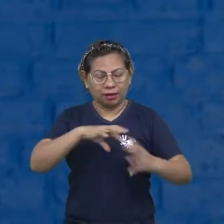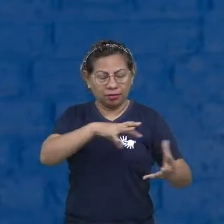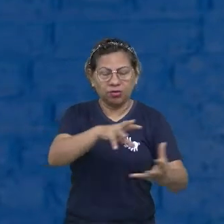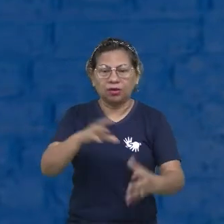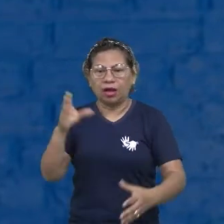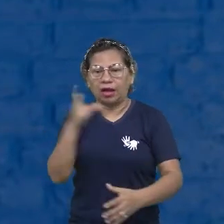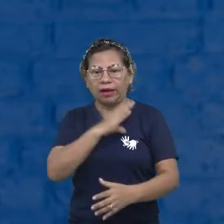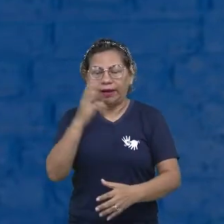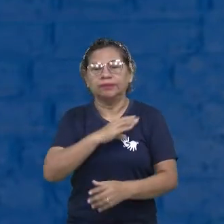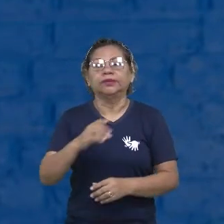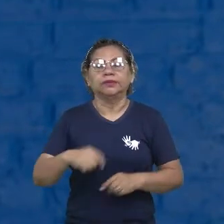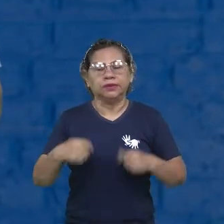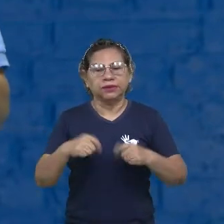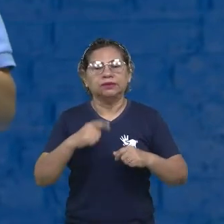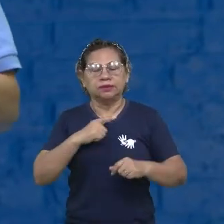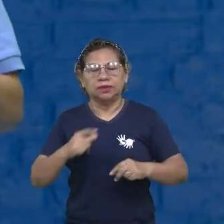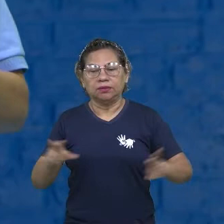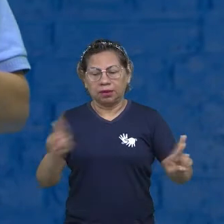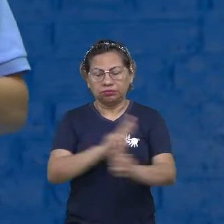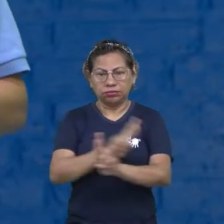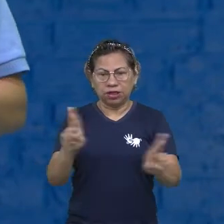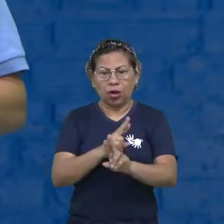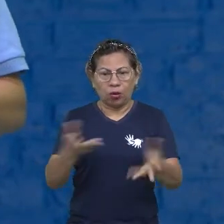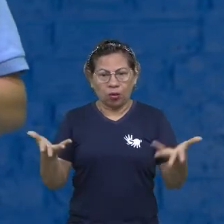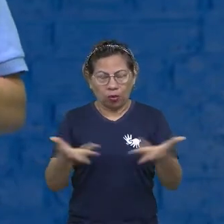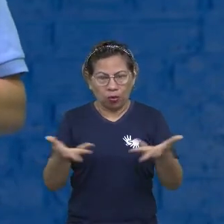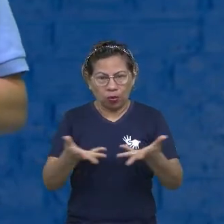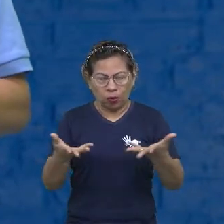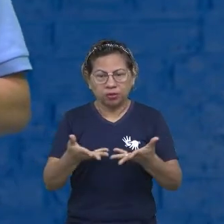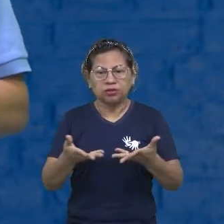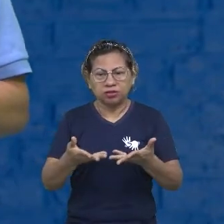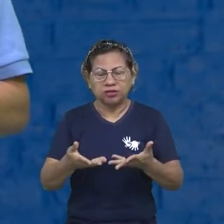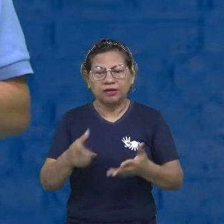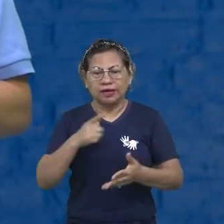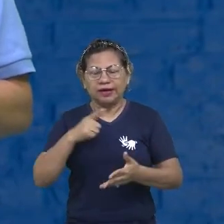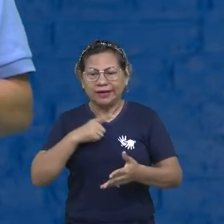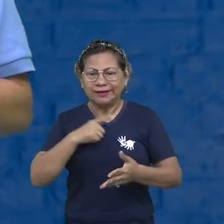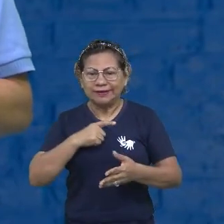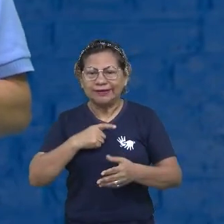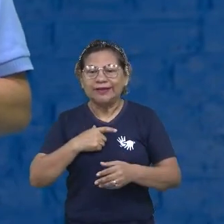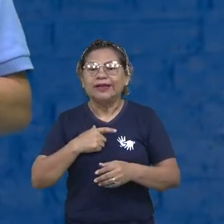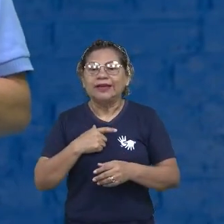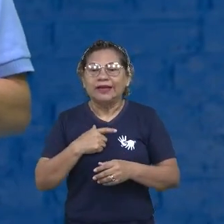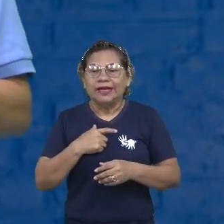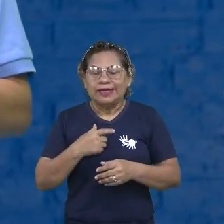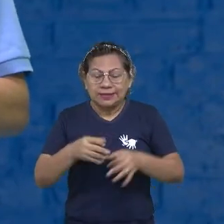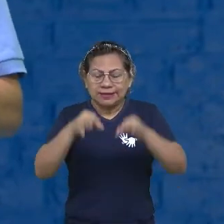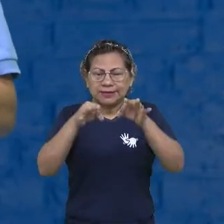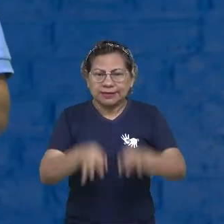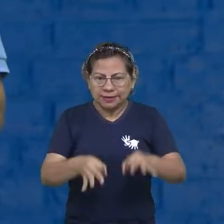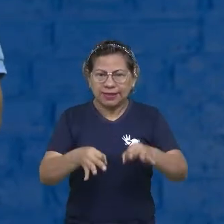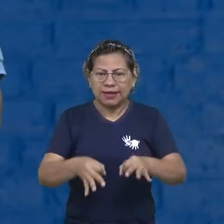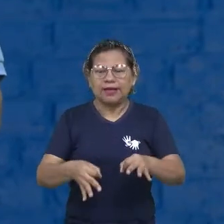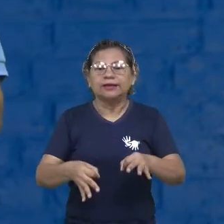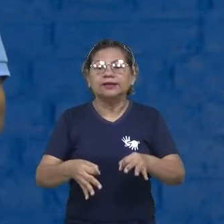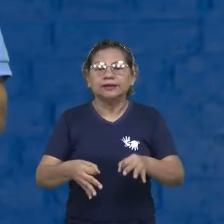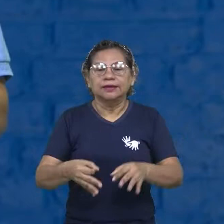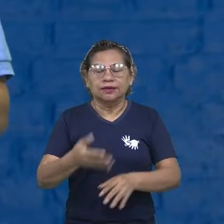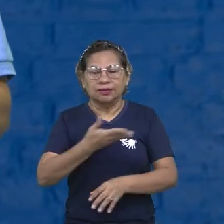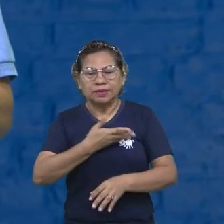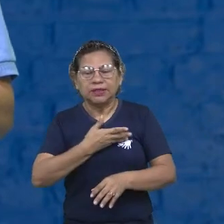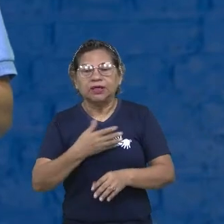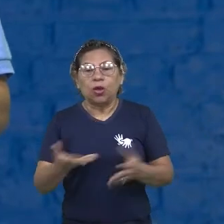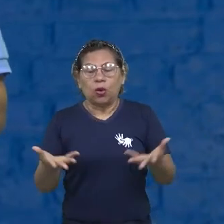relações. Hoje, encontrar uma relação sólida é muito difícil. As pessoas, às vezes, já entram numa